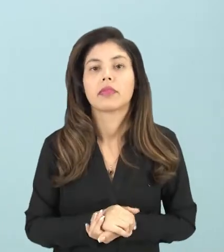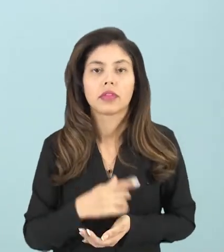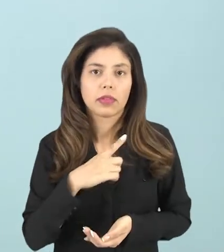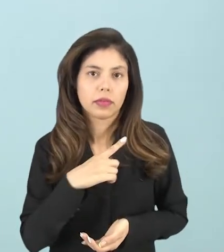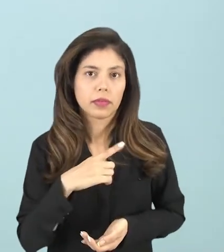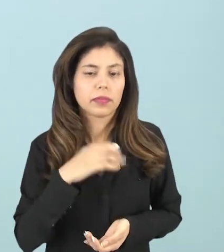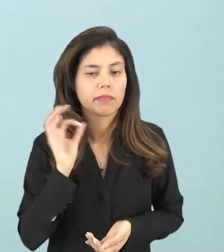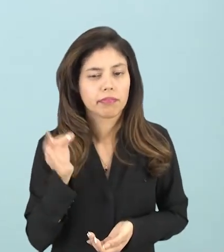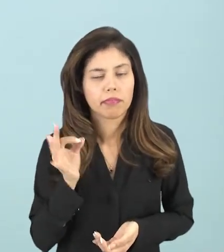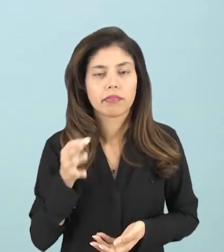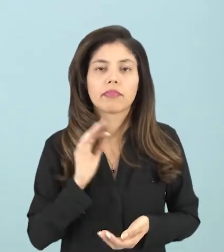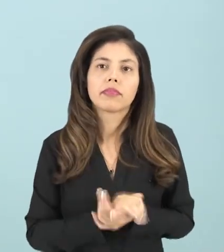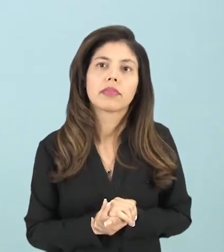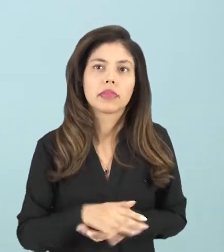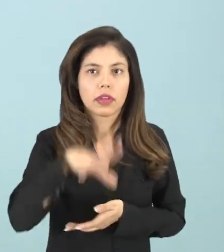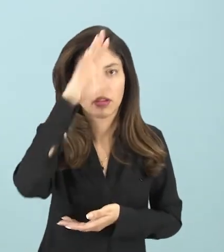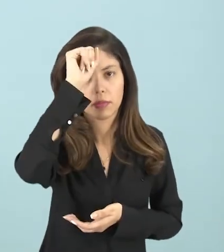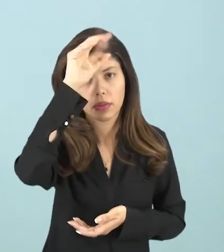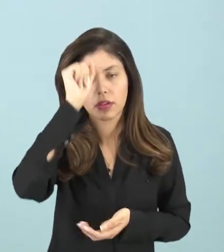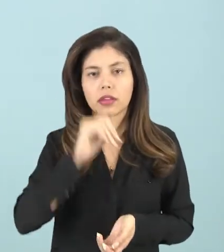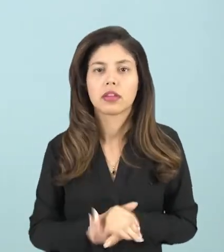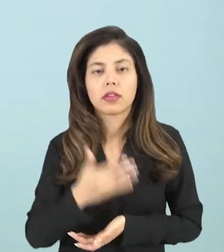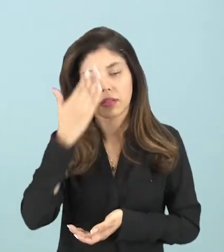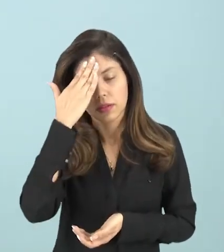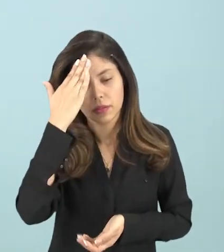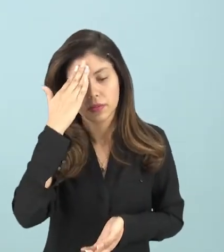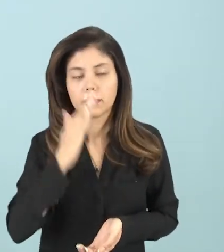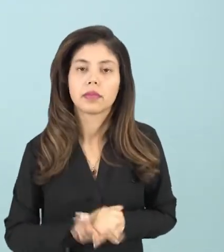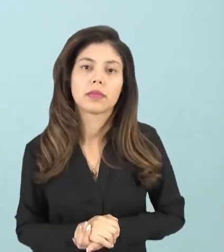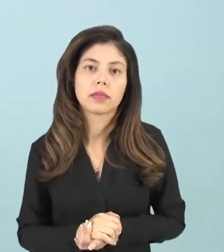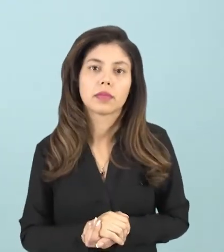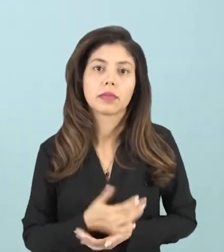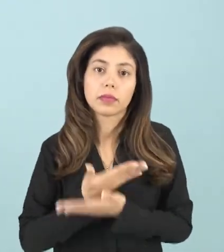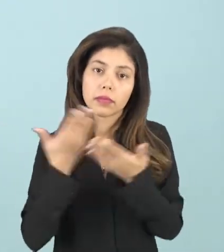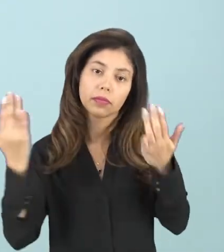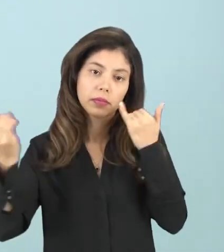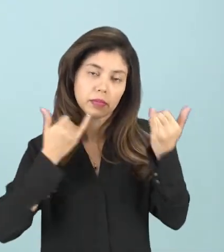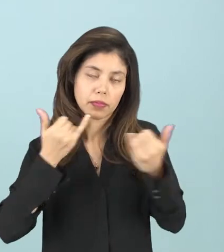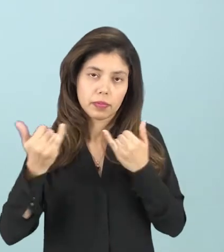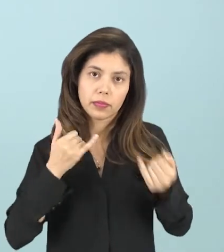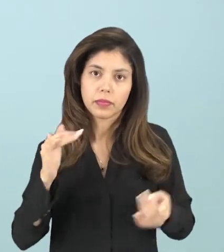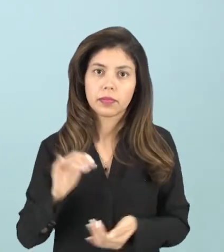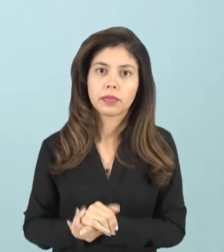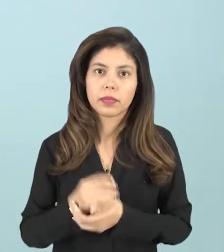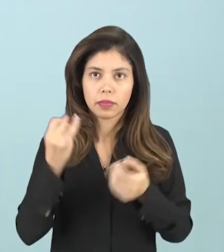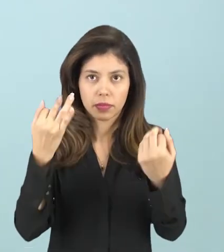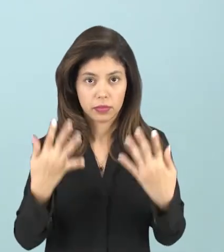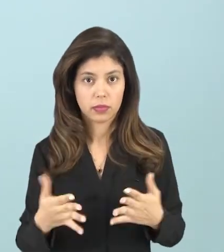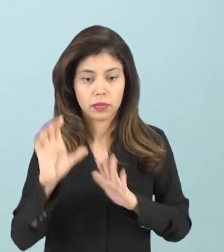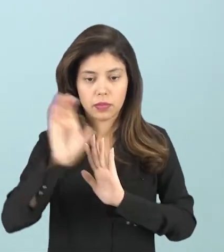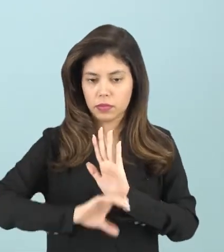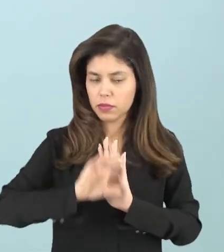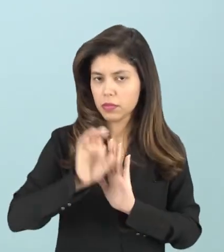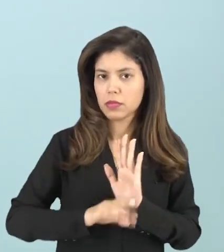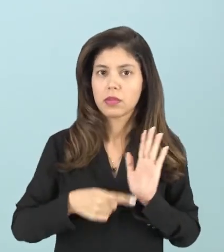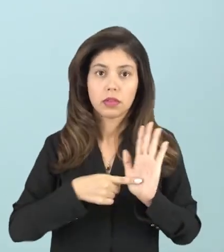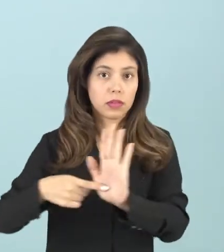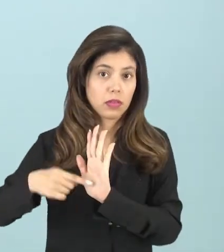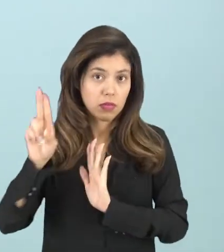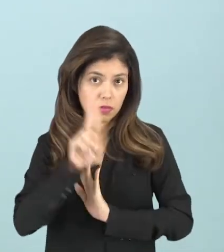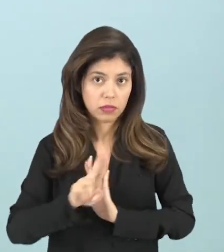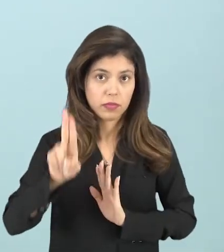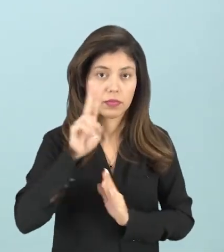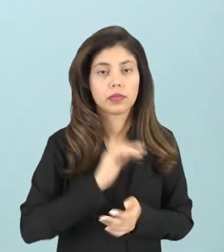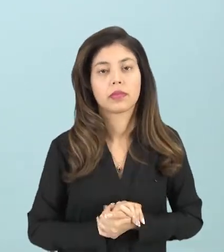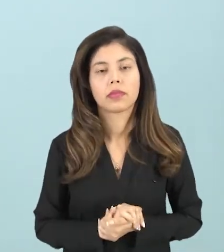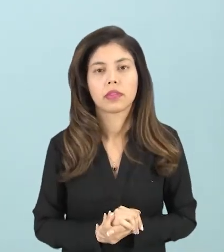tenho certeza que todos vocês apreenderam e compreenderam. E diante das informações e dos conceitos, termos aqui utilizados,